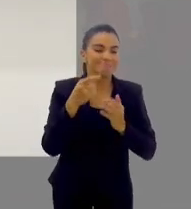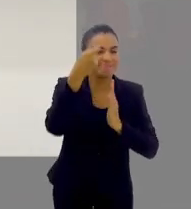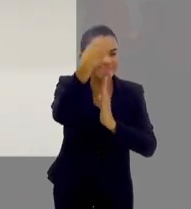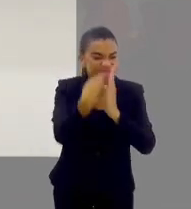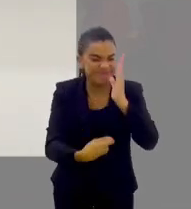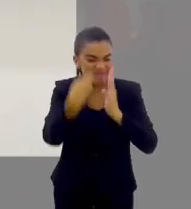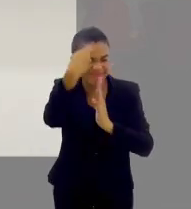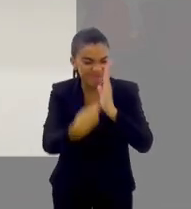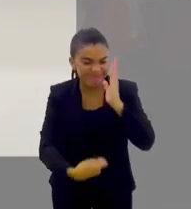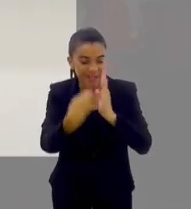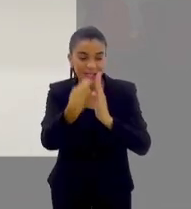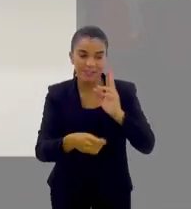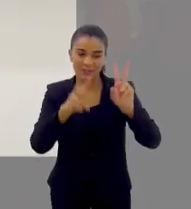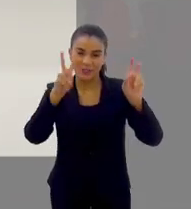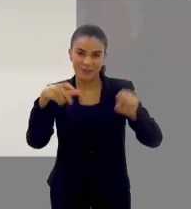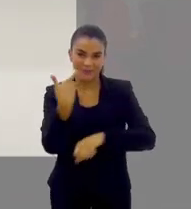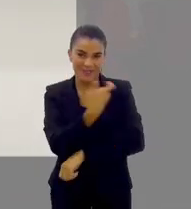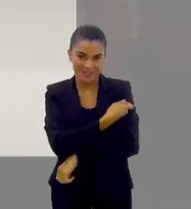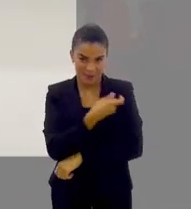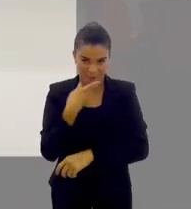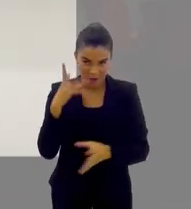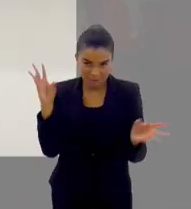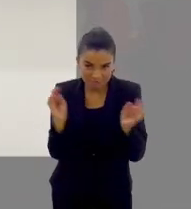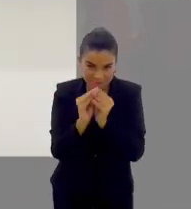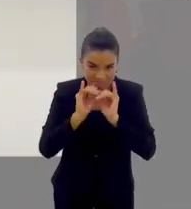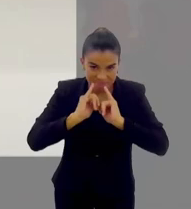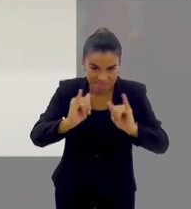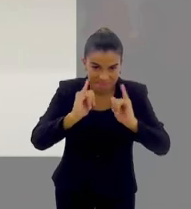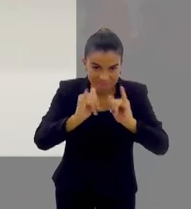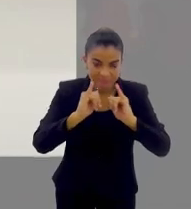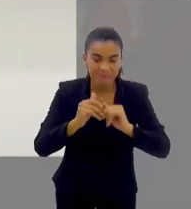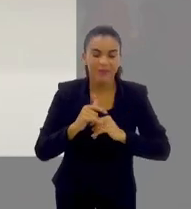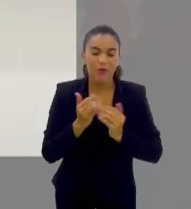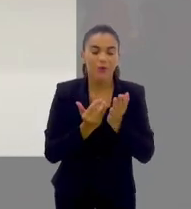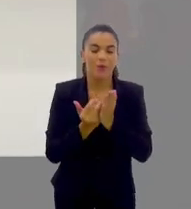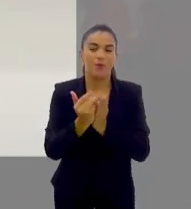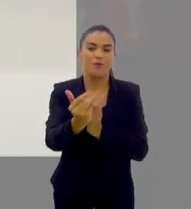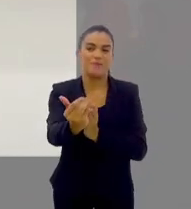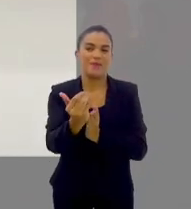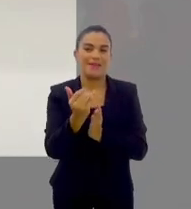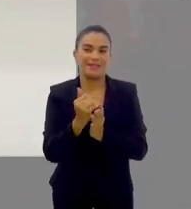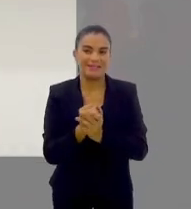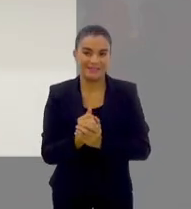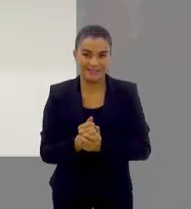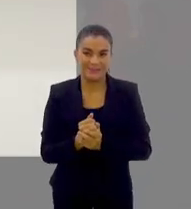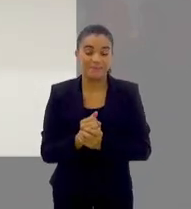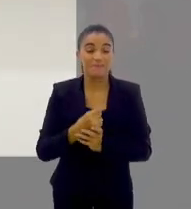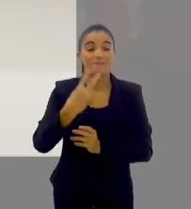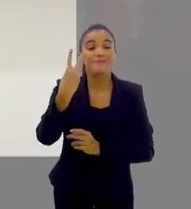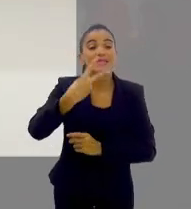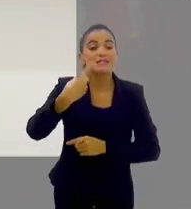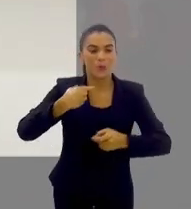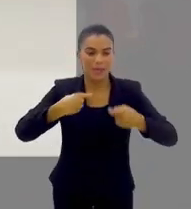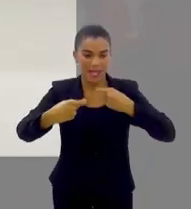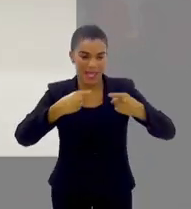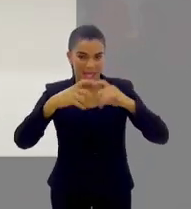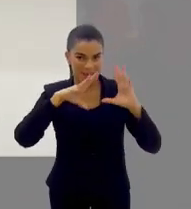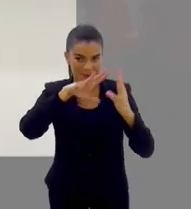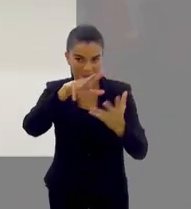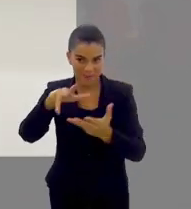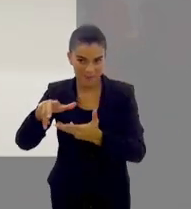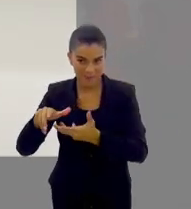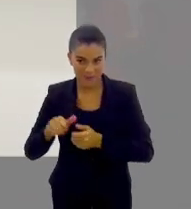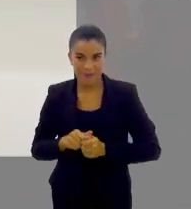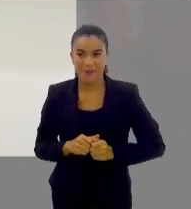a vacina da dengue. Mas, se eu tiver tempo, eu queria contar uma breve história. Tudo começa na Segunda Guerra